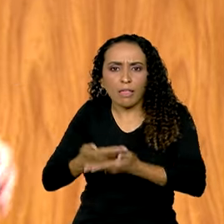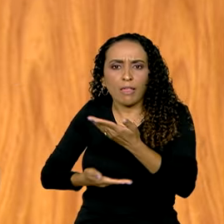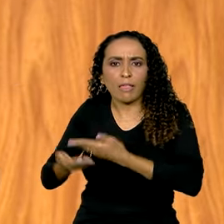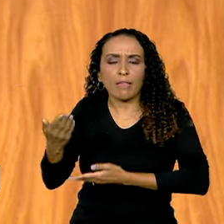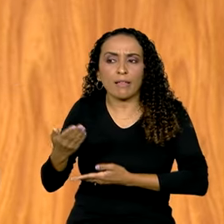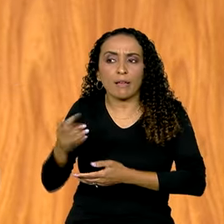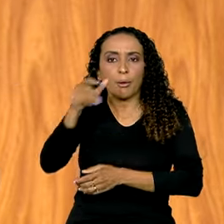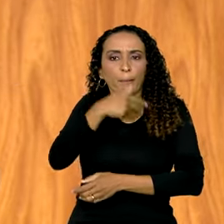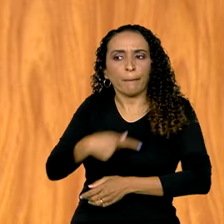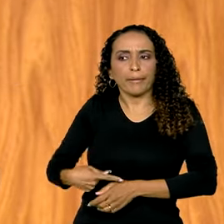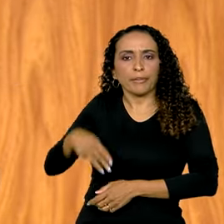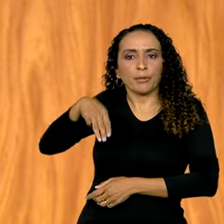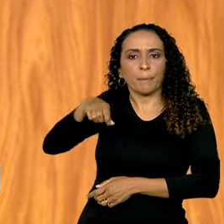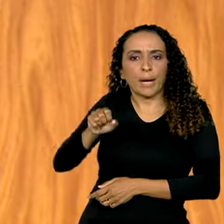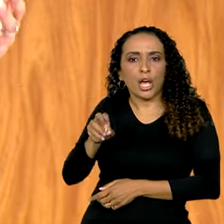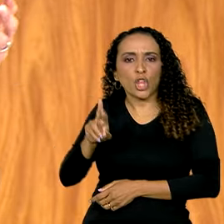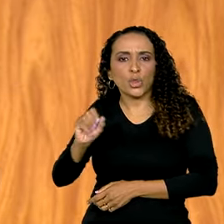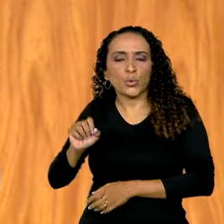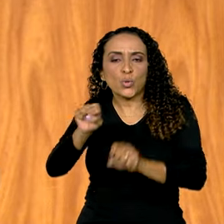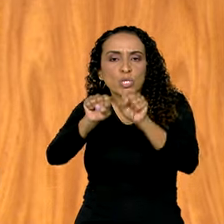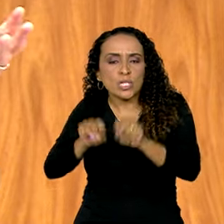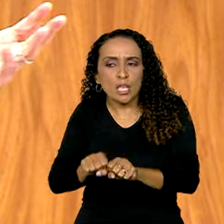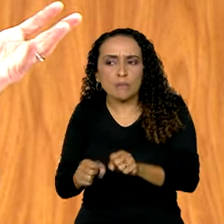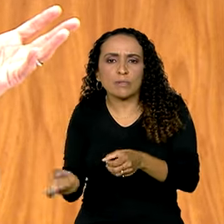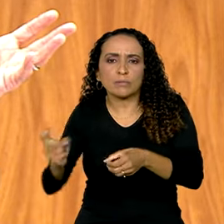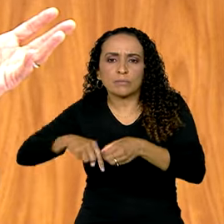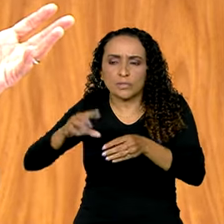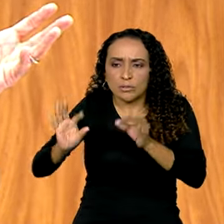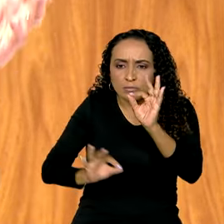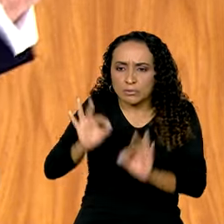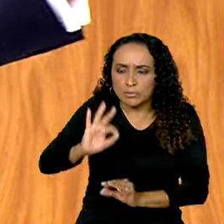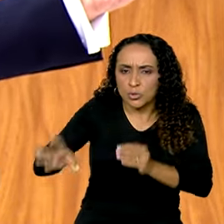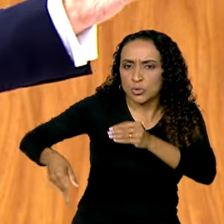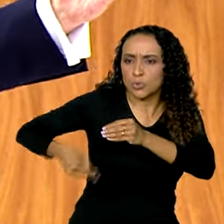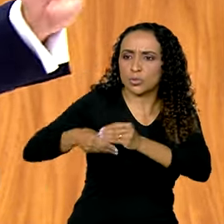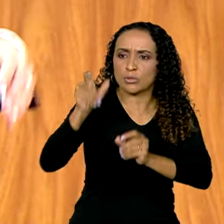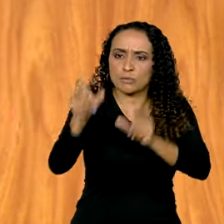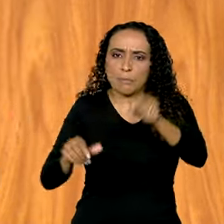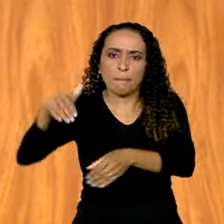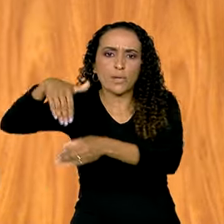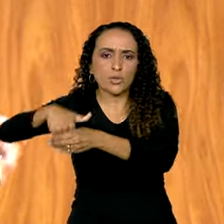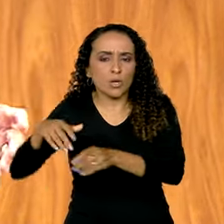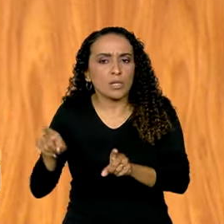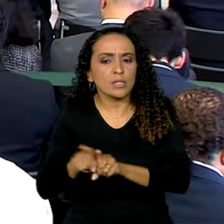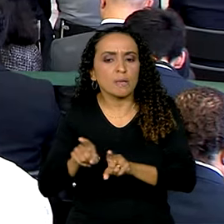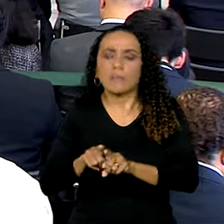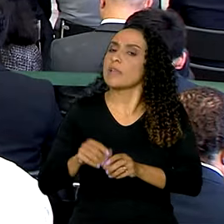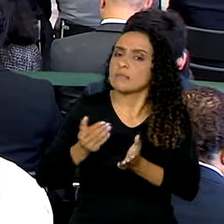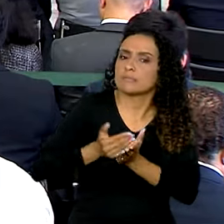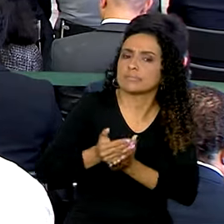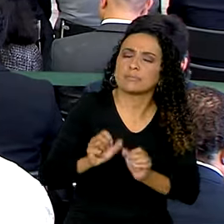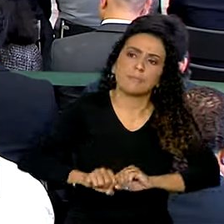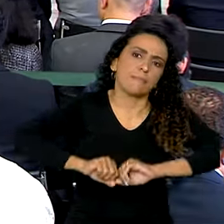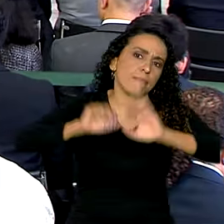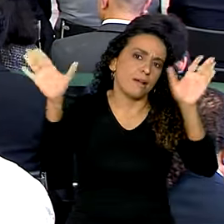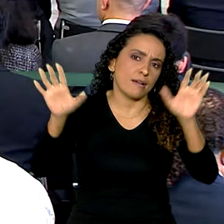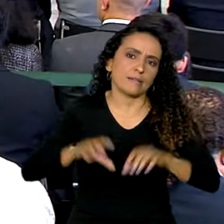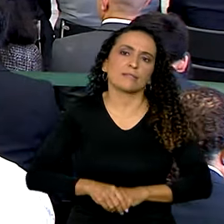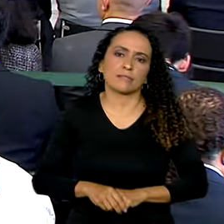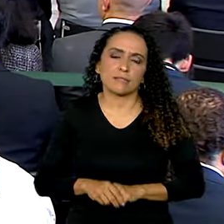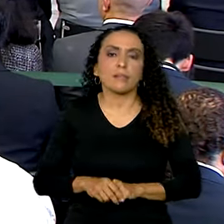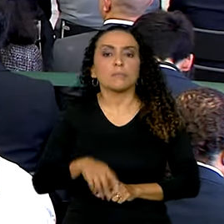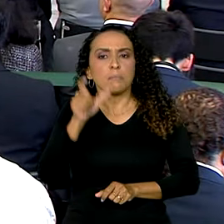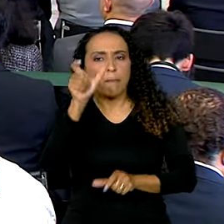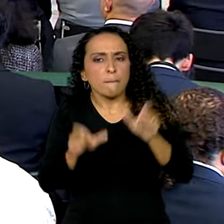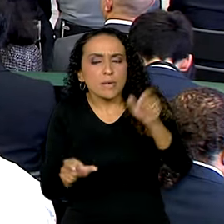Maduro e o sistema para que reentore todos os candidatos e ter eleições mais transparentes com observadores